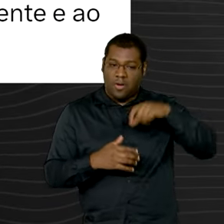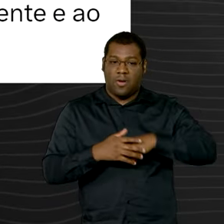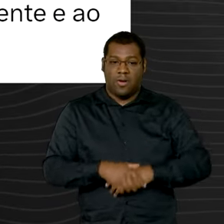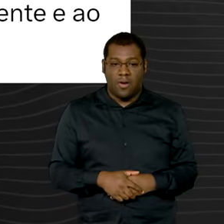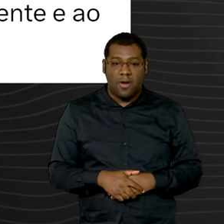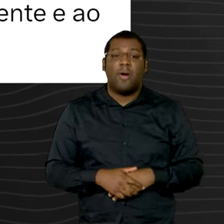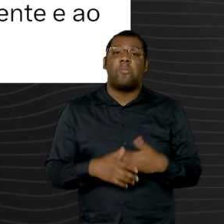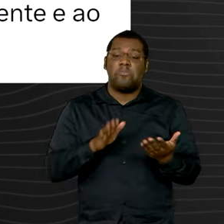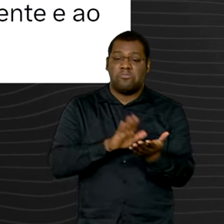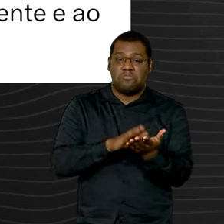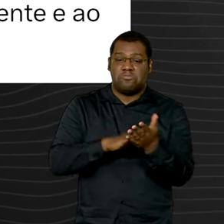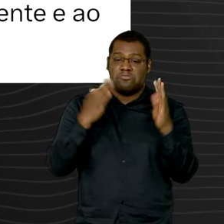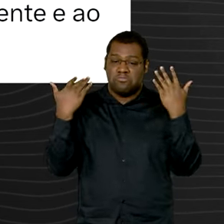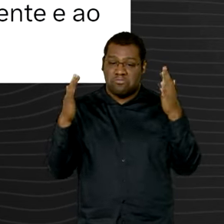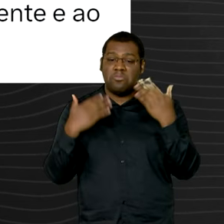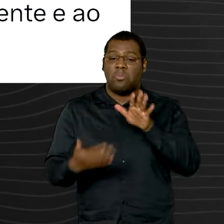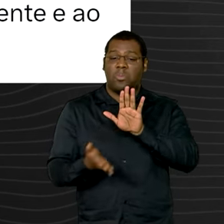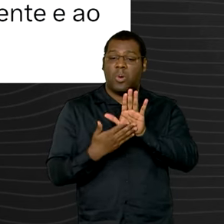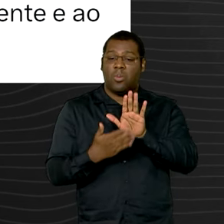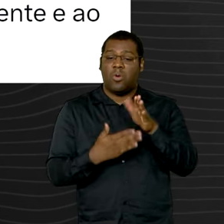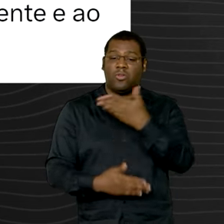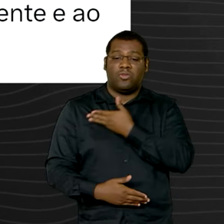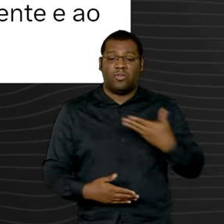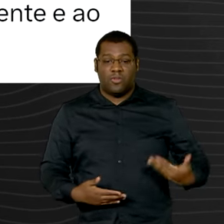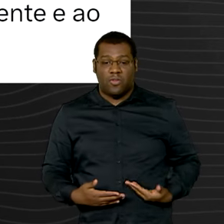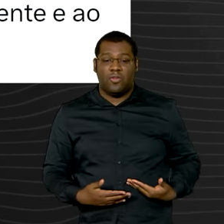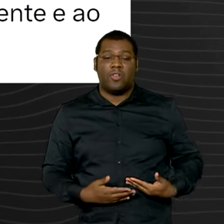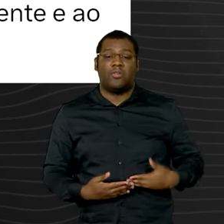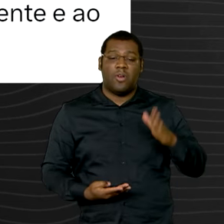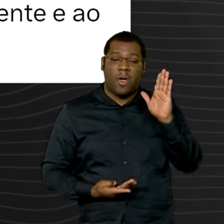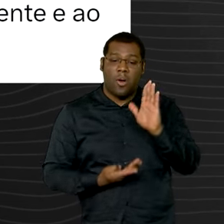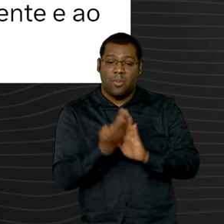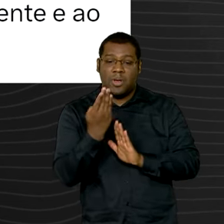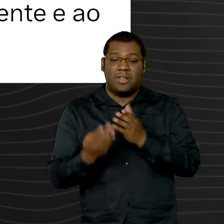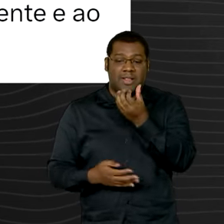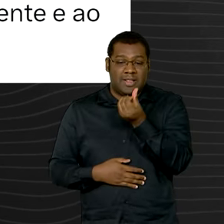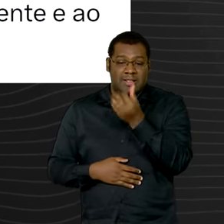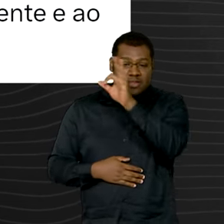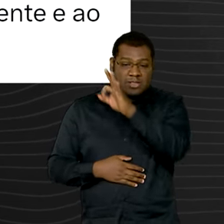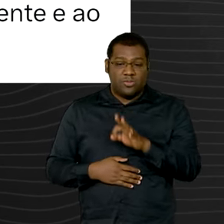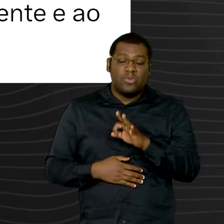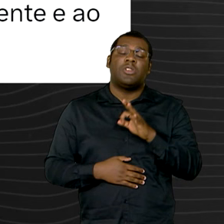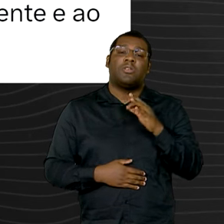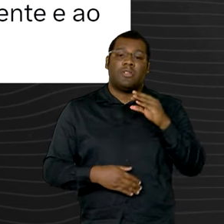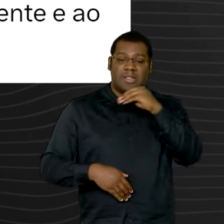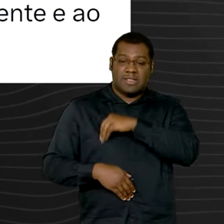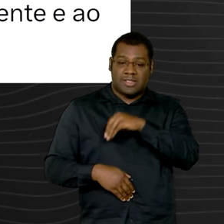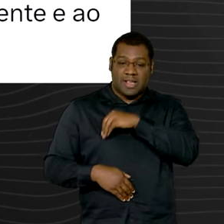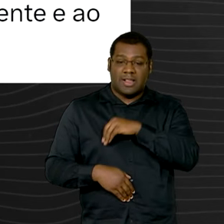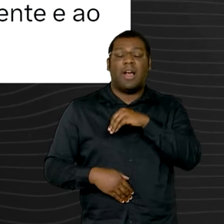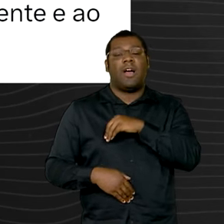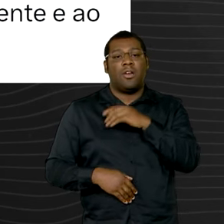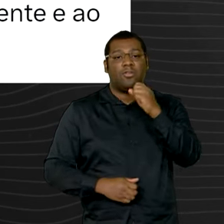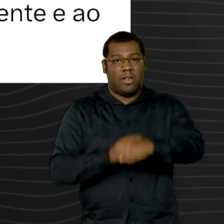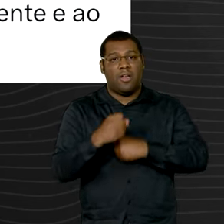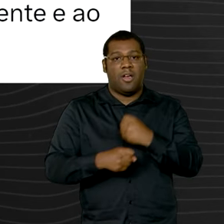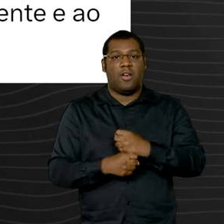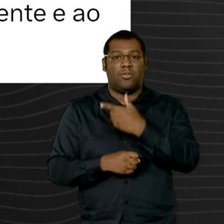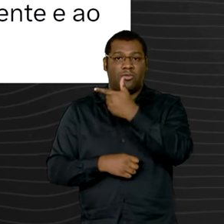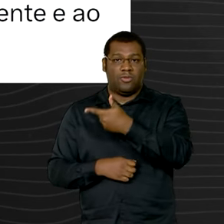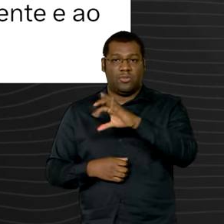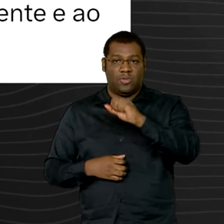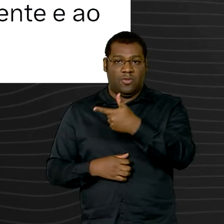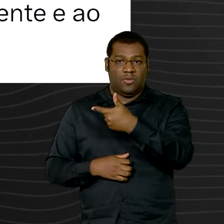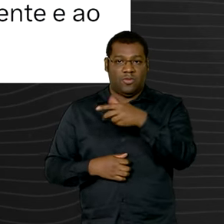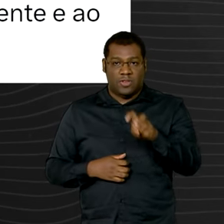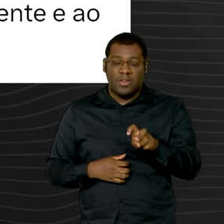a proposta do governo de elevar em mais de 6% o salário mínimo em 2025, fazendo chegar a R$